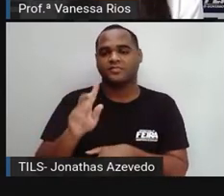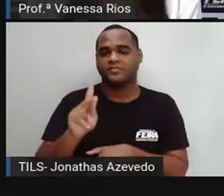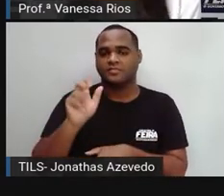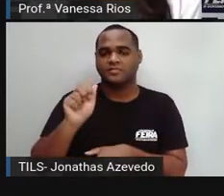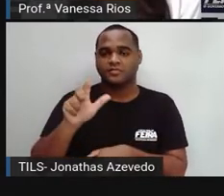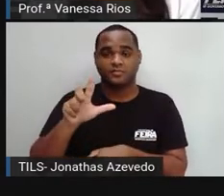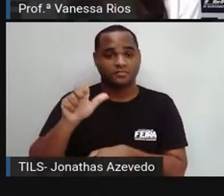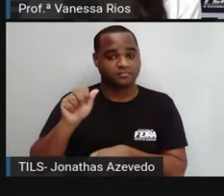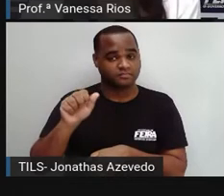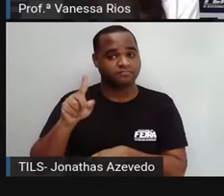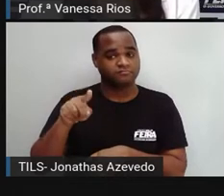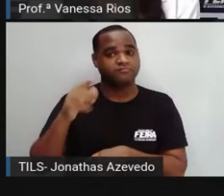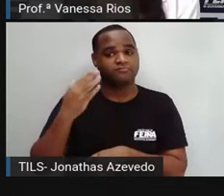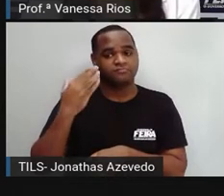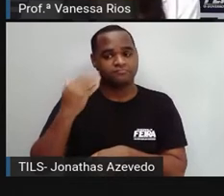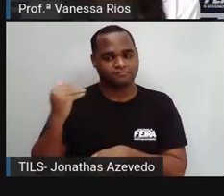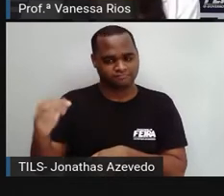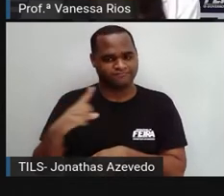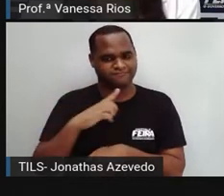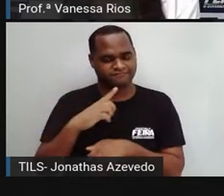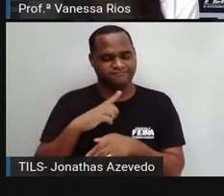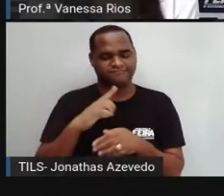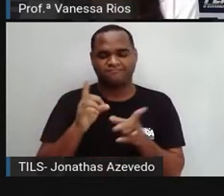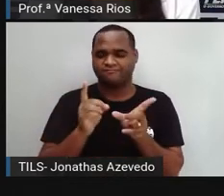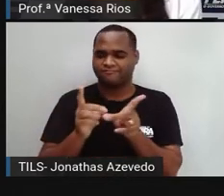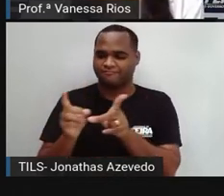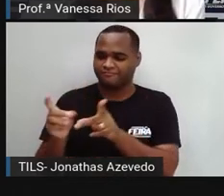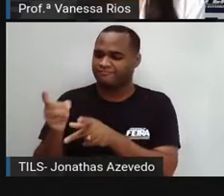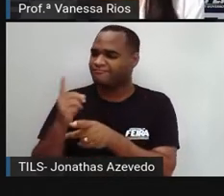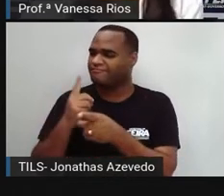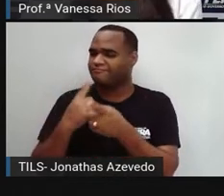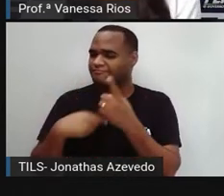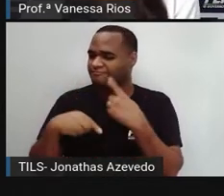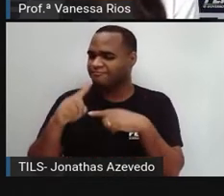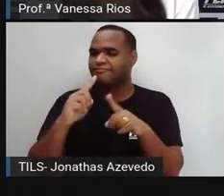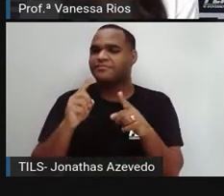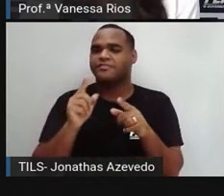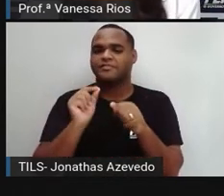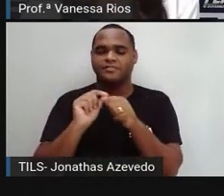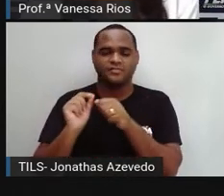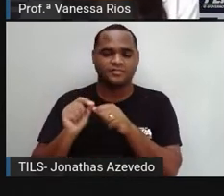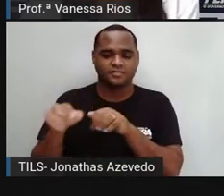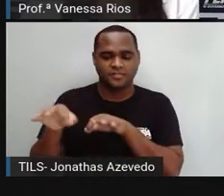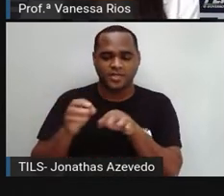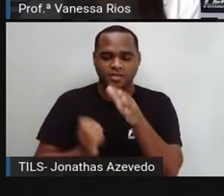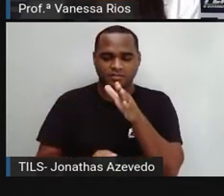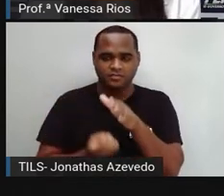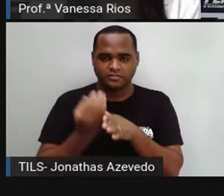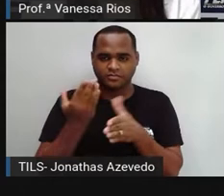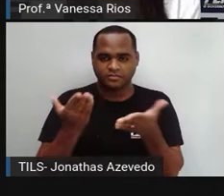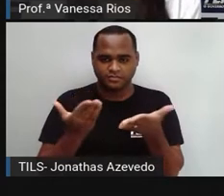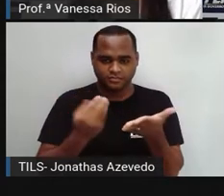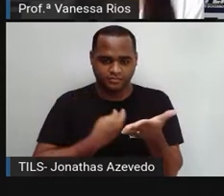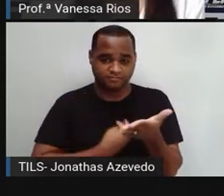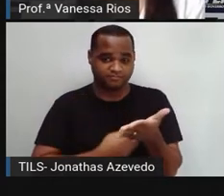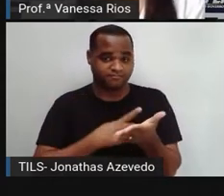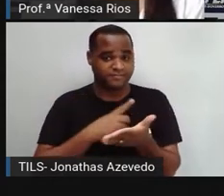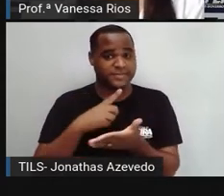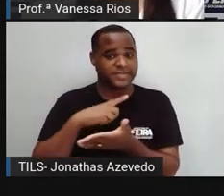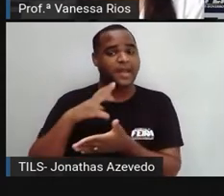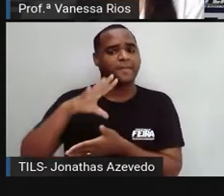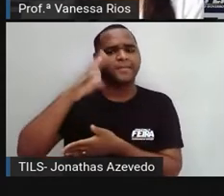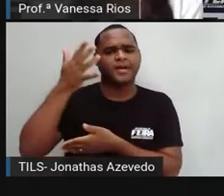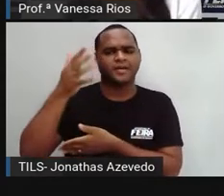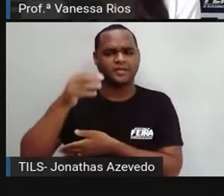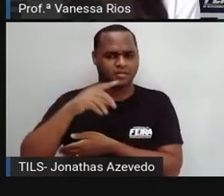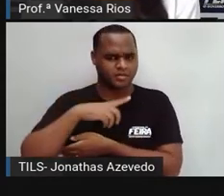destacou pela limonada que ela produziu, né? Num momento, diante de uma situação vivida por ela, mas que fez com